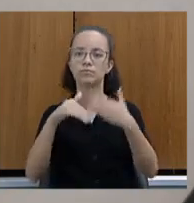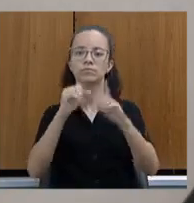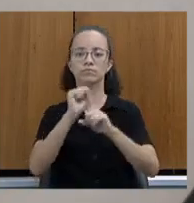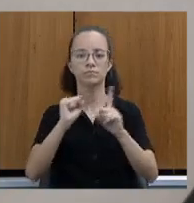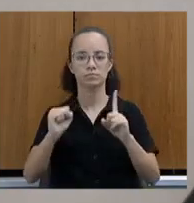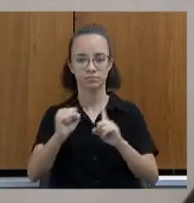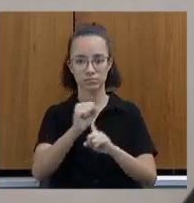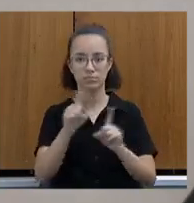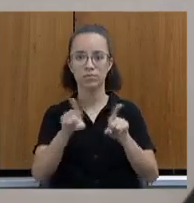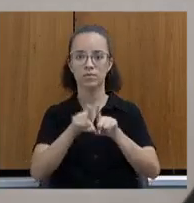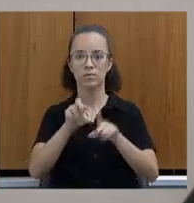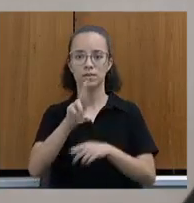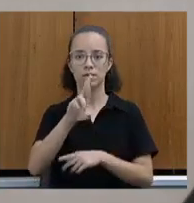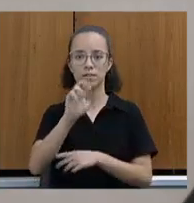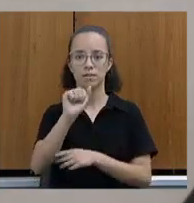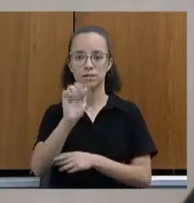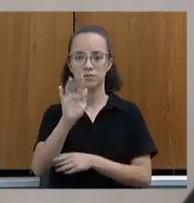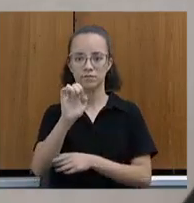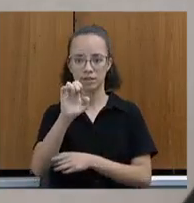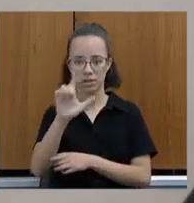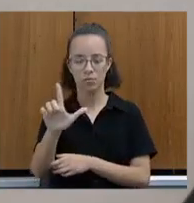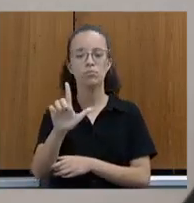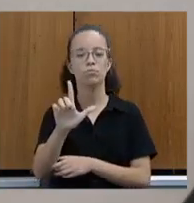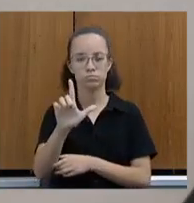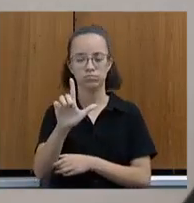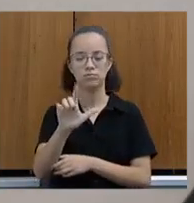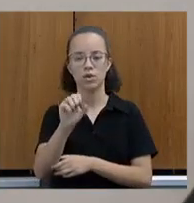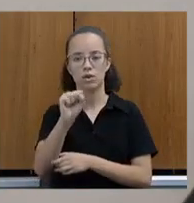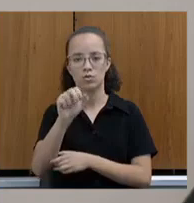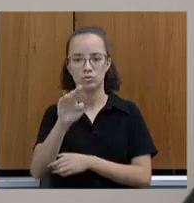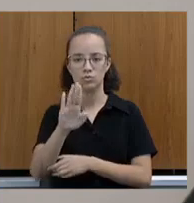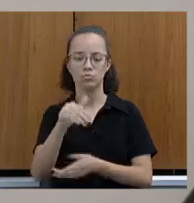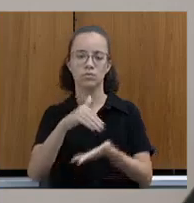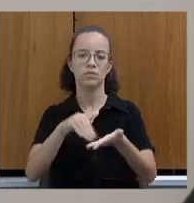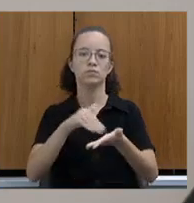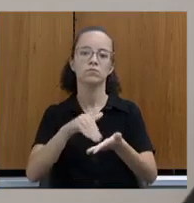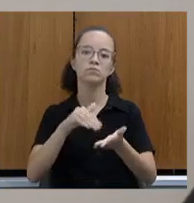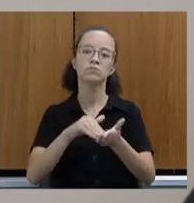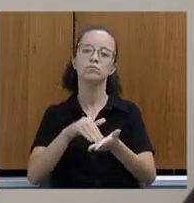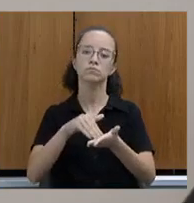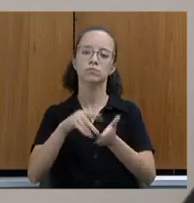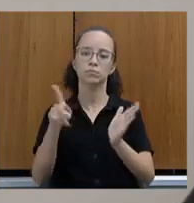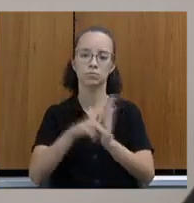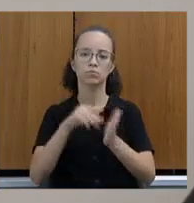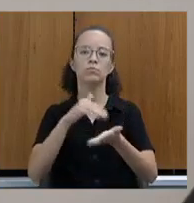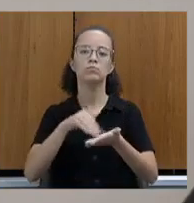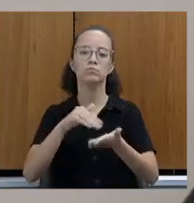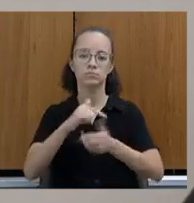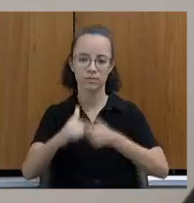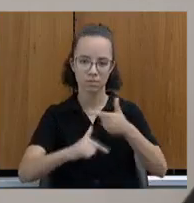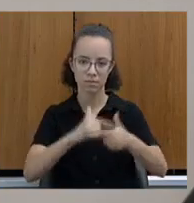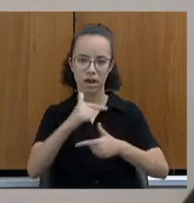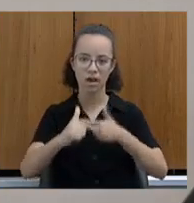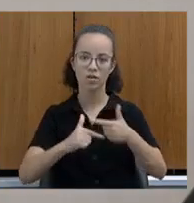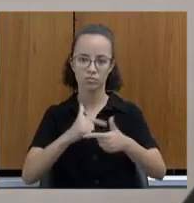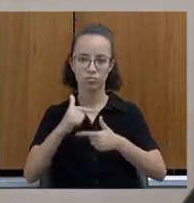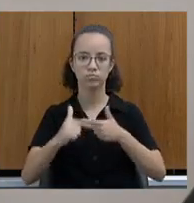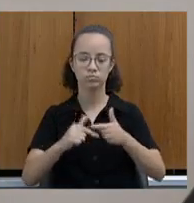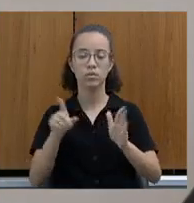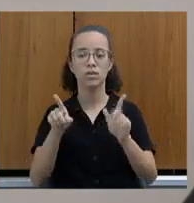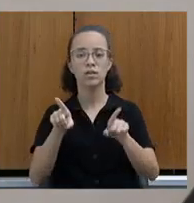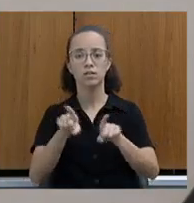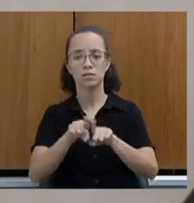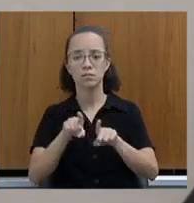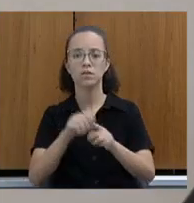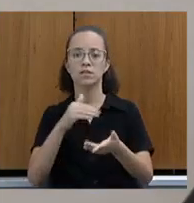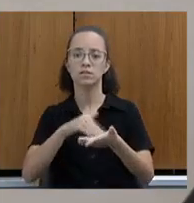Rafael Vasconcelos Amaral Rodrigues, subsecretário da Secretaria de Trabalho e Emprego da Secretaria de Estado